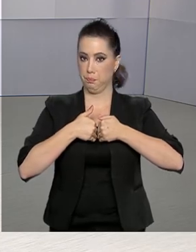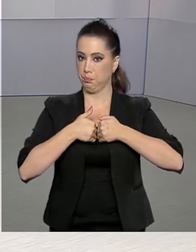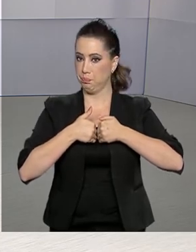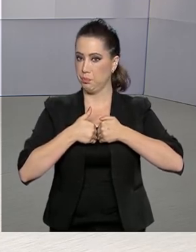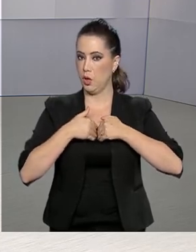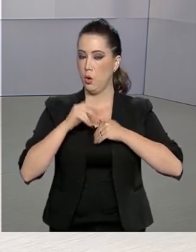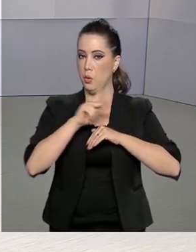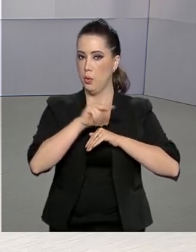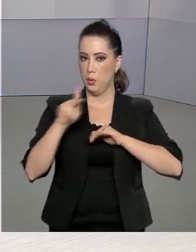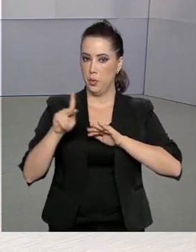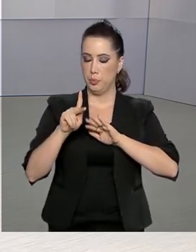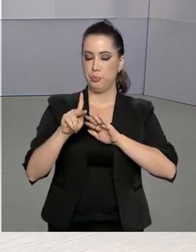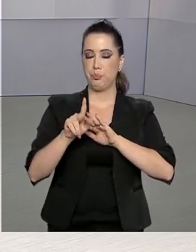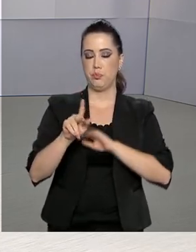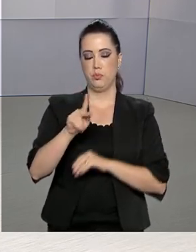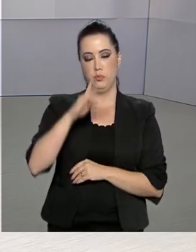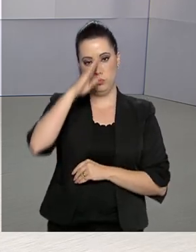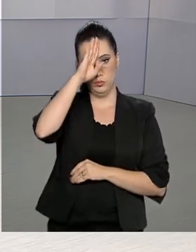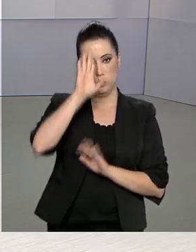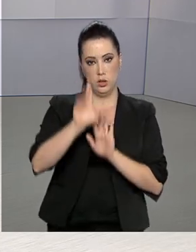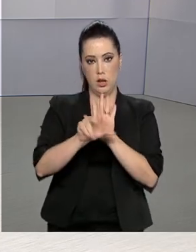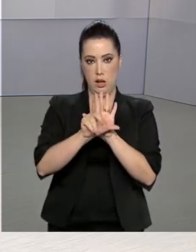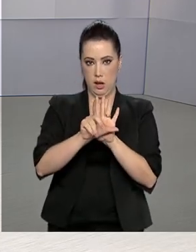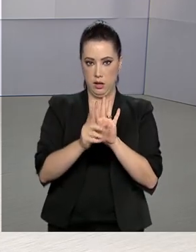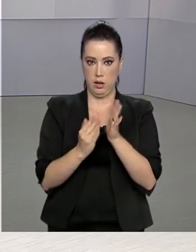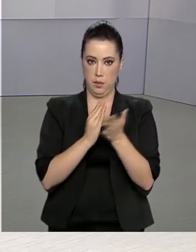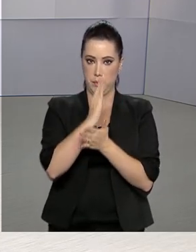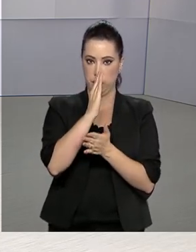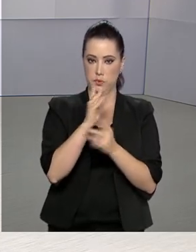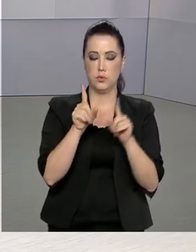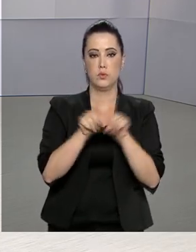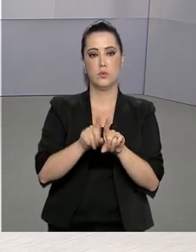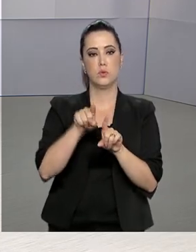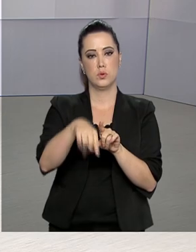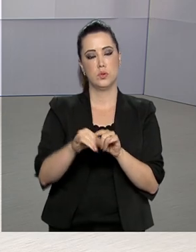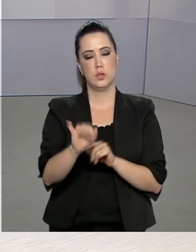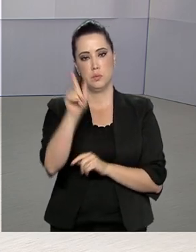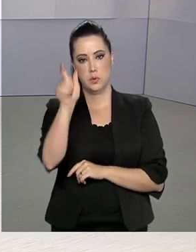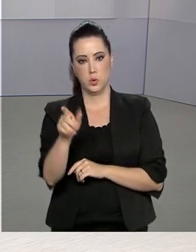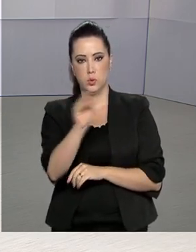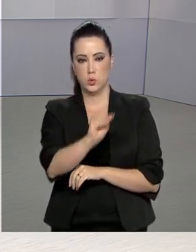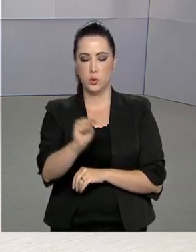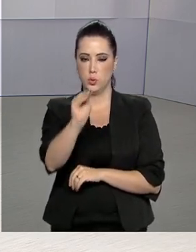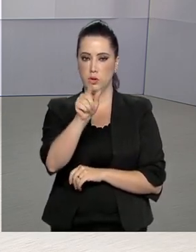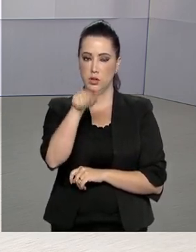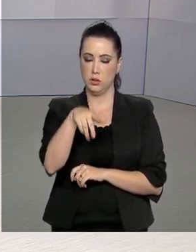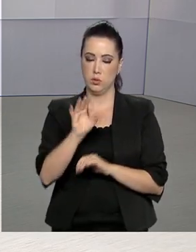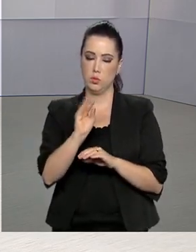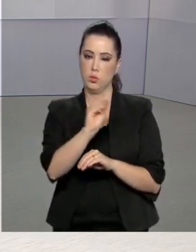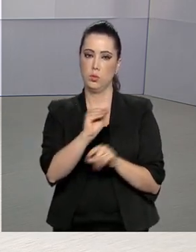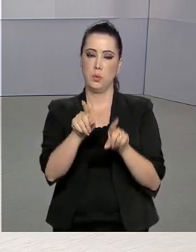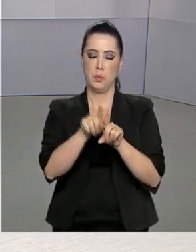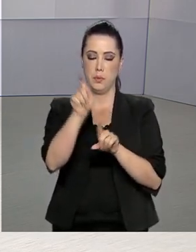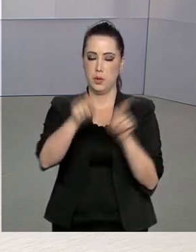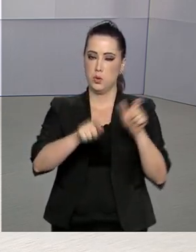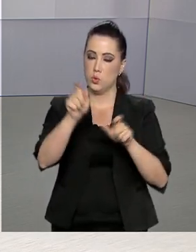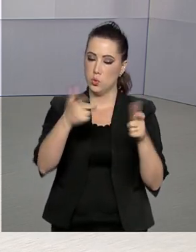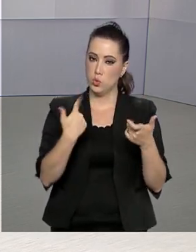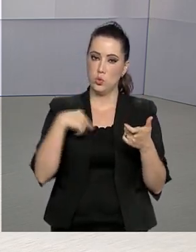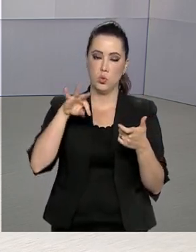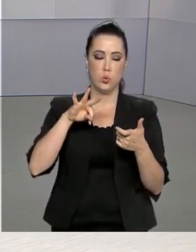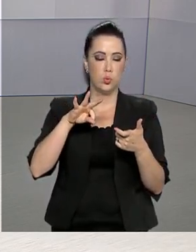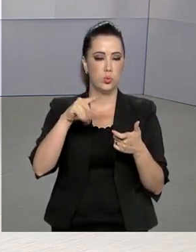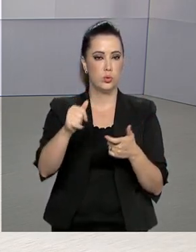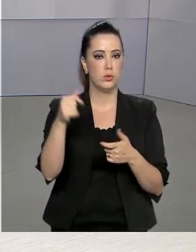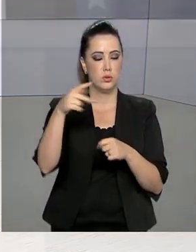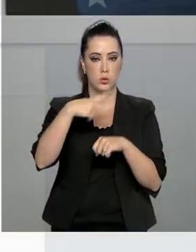garante prioridade de atendimento em serviços públicos e privados e facilita a contagem de pessoas com o transtorno em todo o